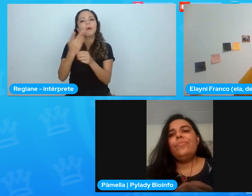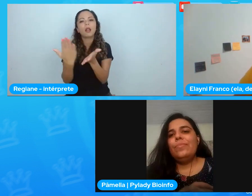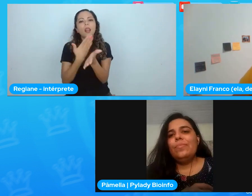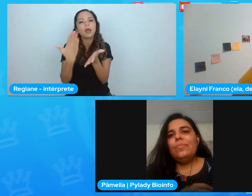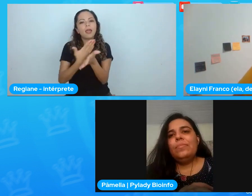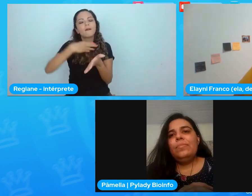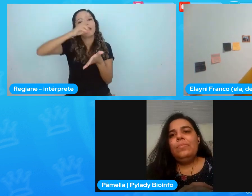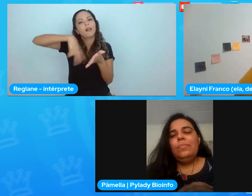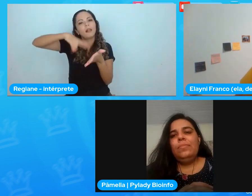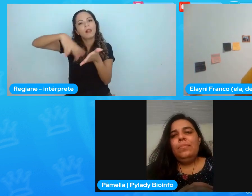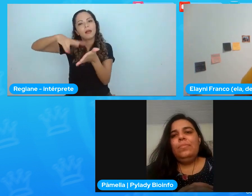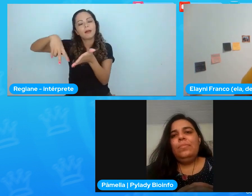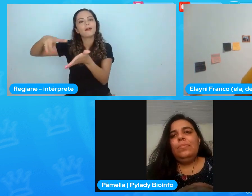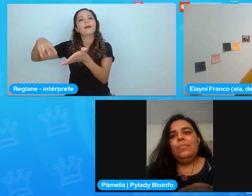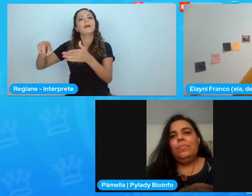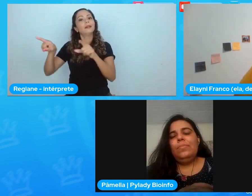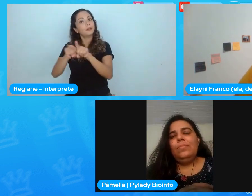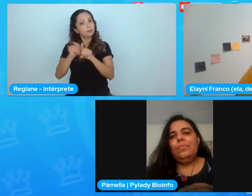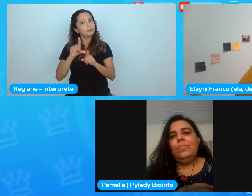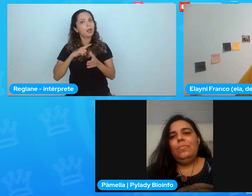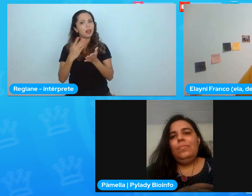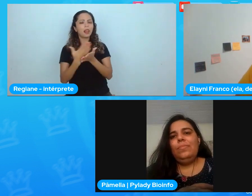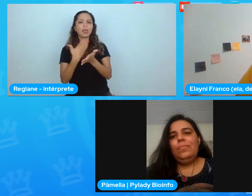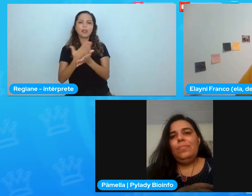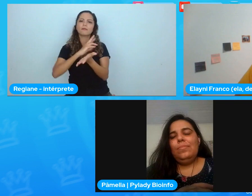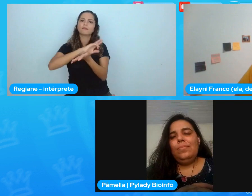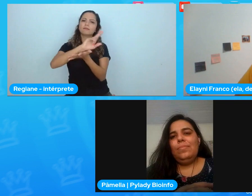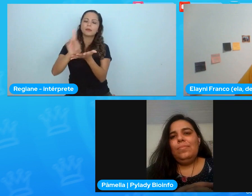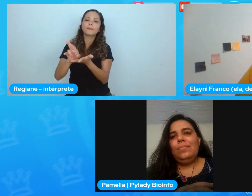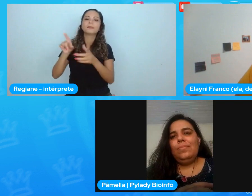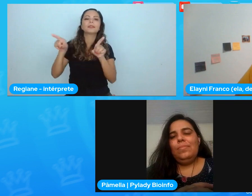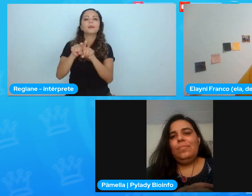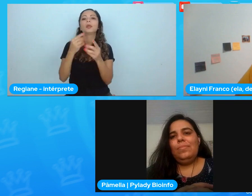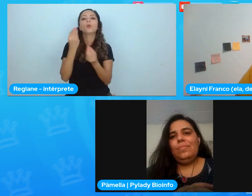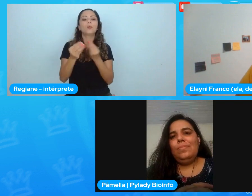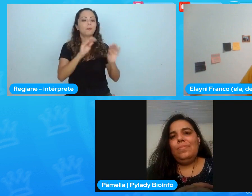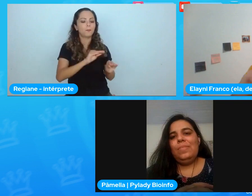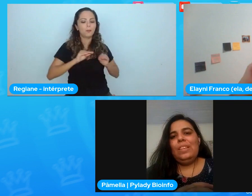sobre isso e sobre a transição de carreira também, com várias dicas muito boas.